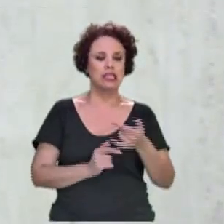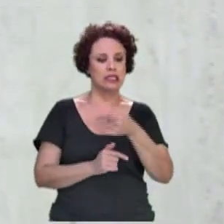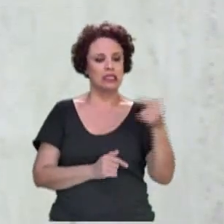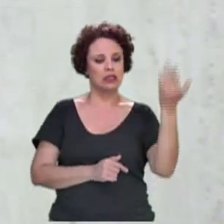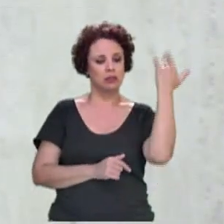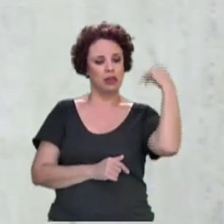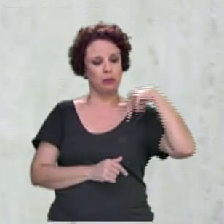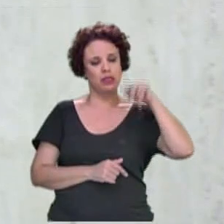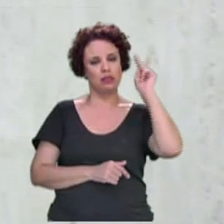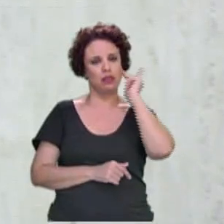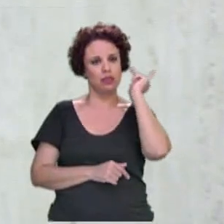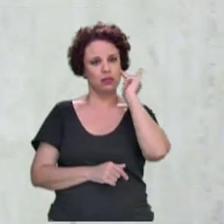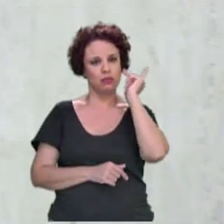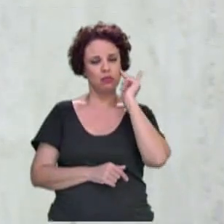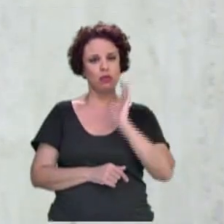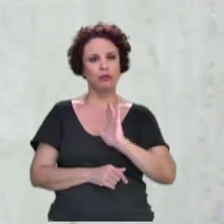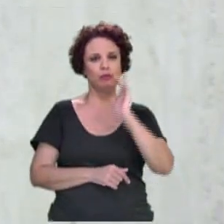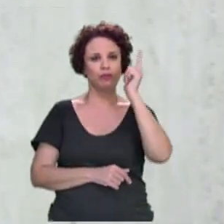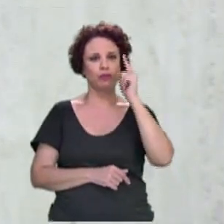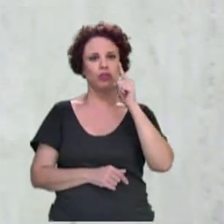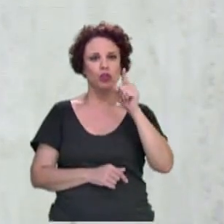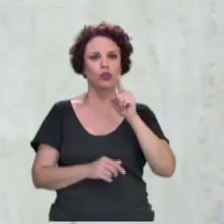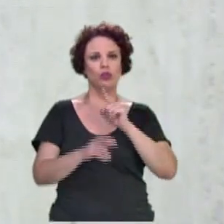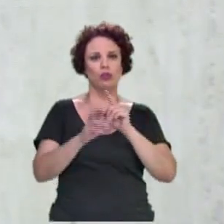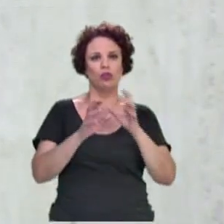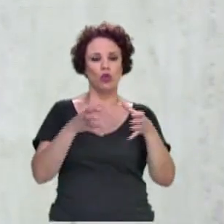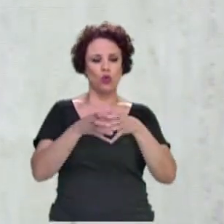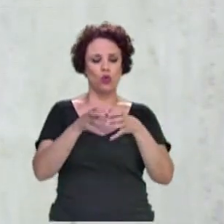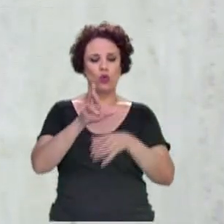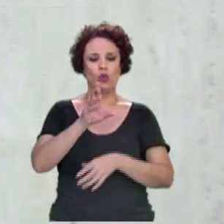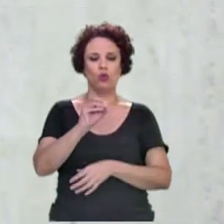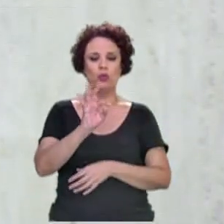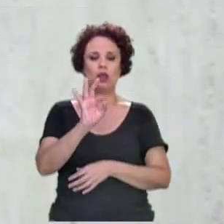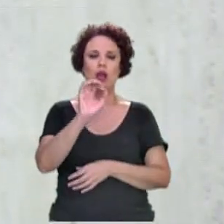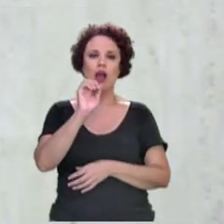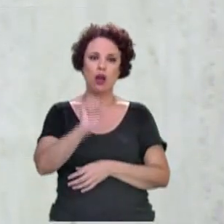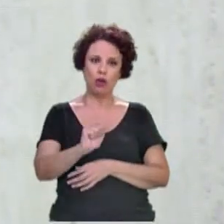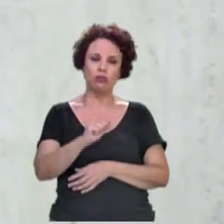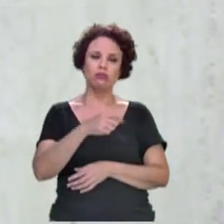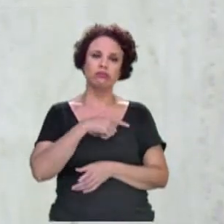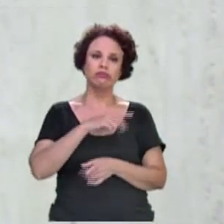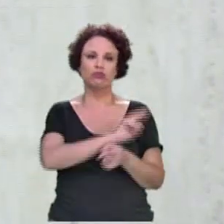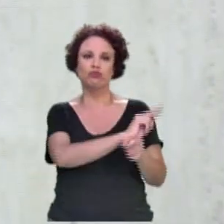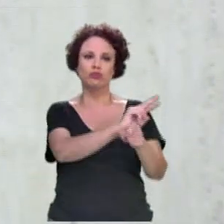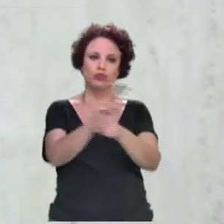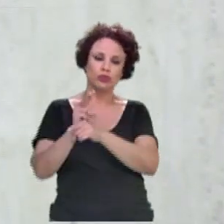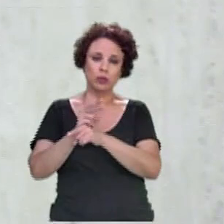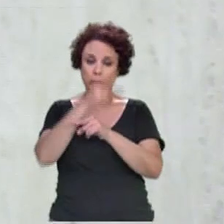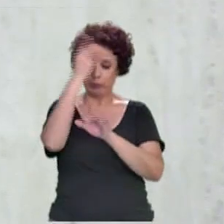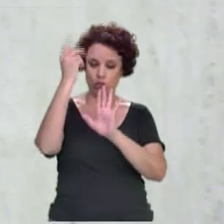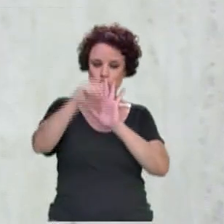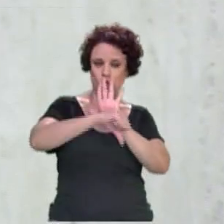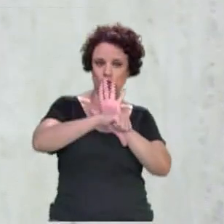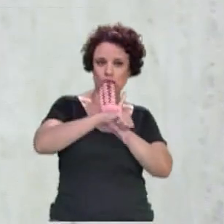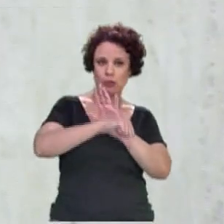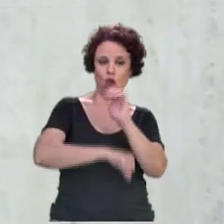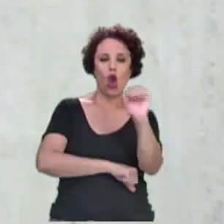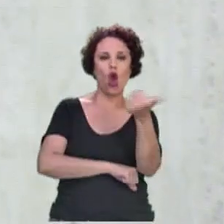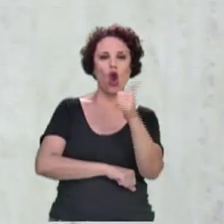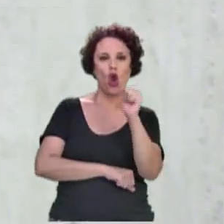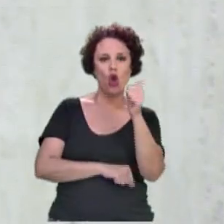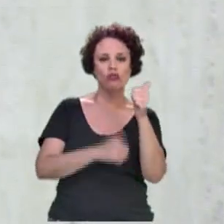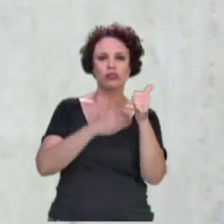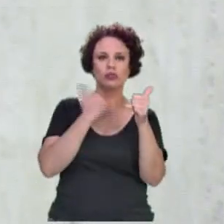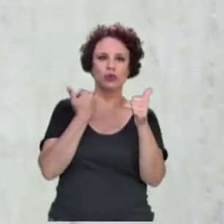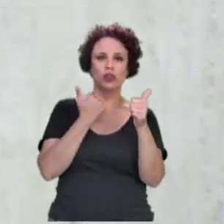Paulo, uma ocorrência onde a Rota acabou participando de um entreveiro, e morreram 11 criminosos com a Rota e com